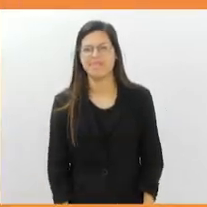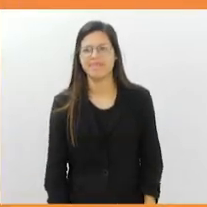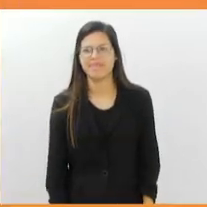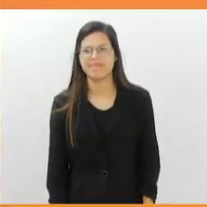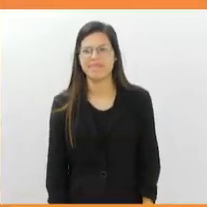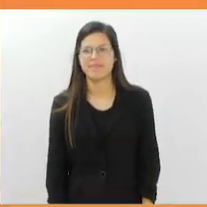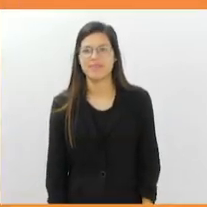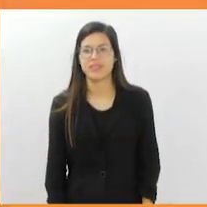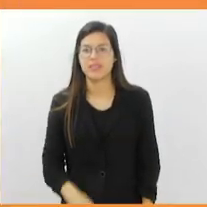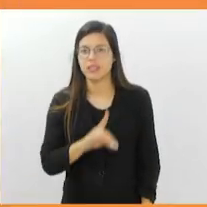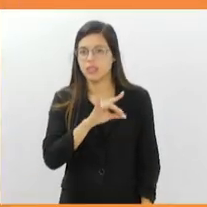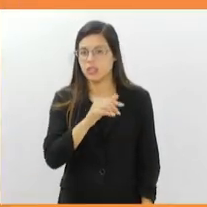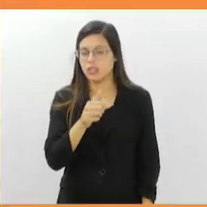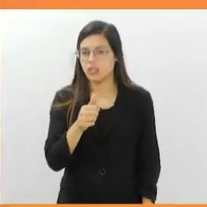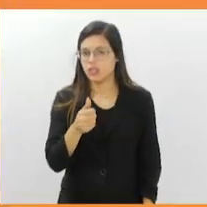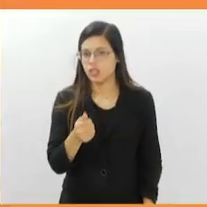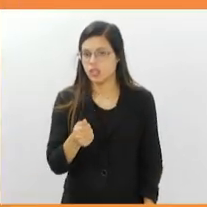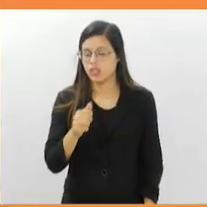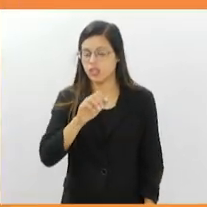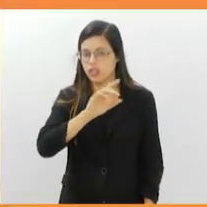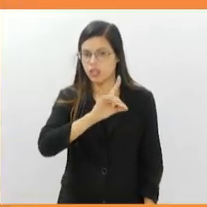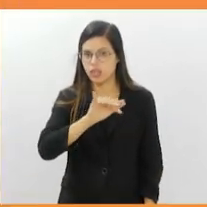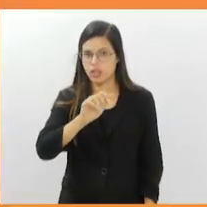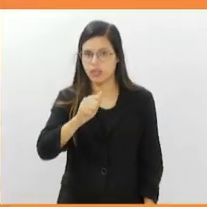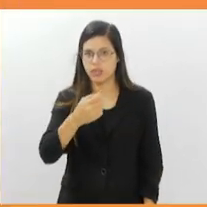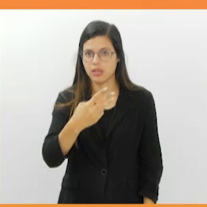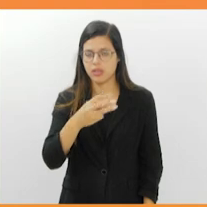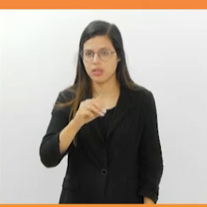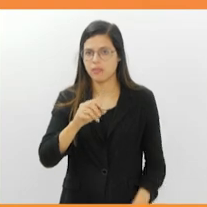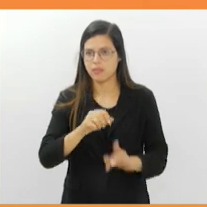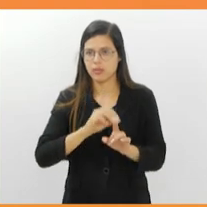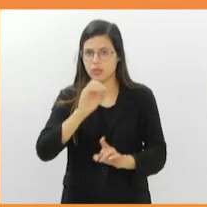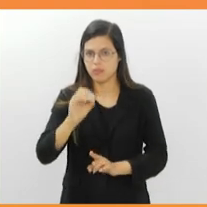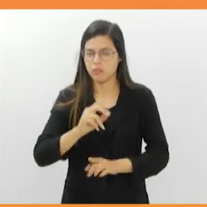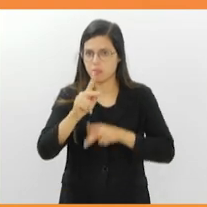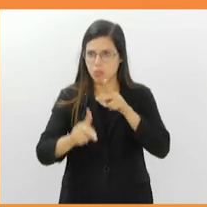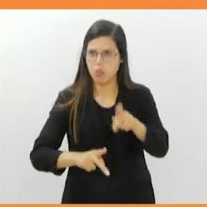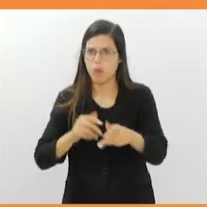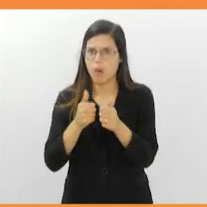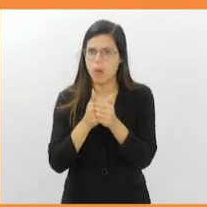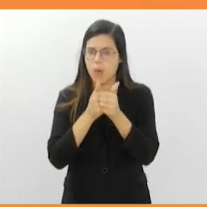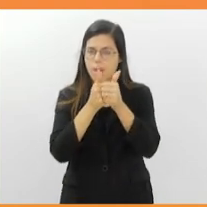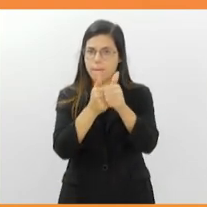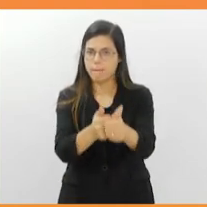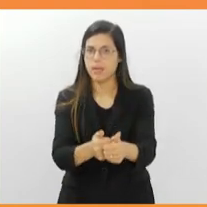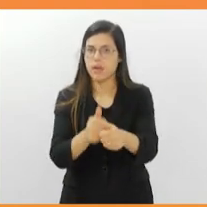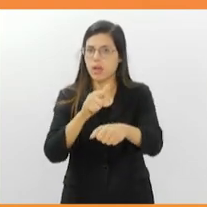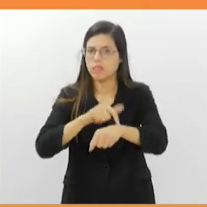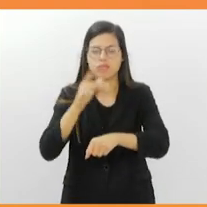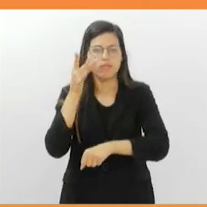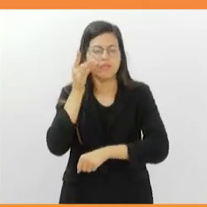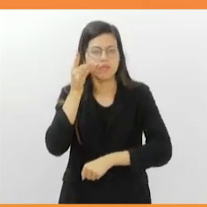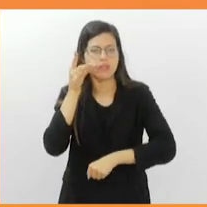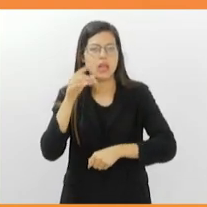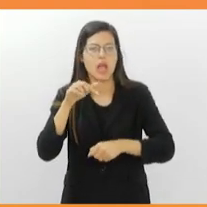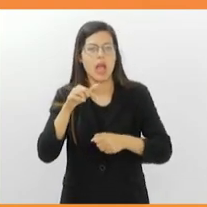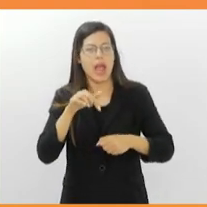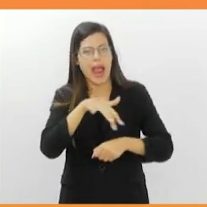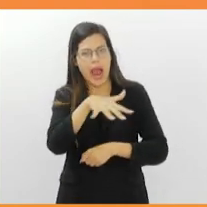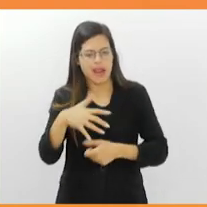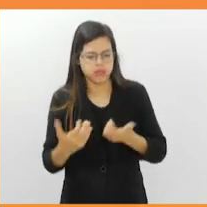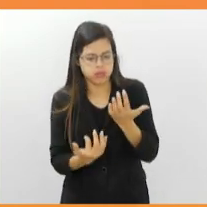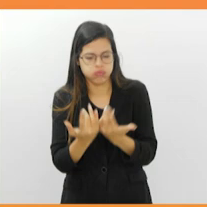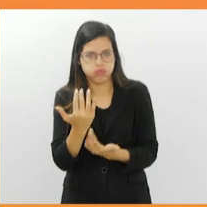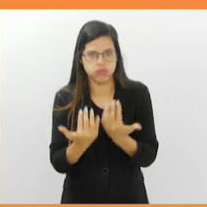A partir do dia 30 de outubro, a população vai poder acompanhar em tempo real as áreas atingidas por focos de incêndio no